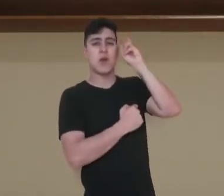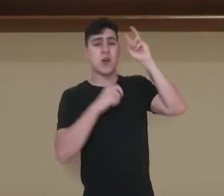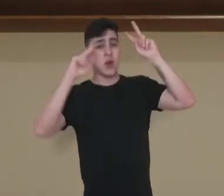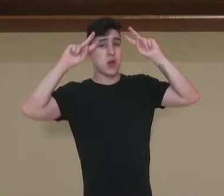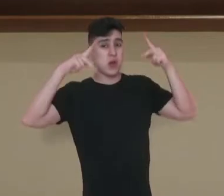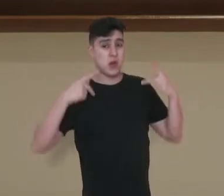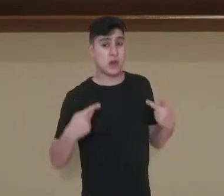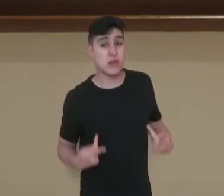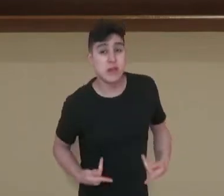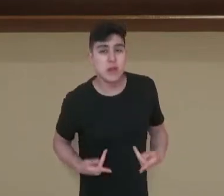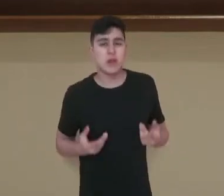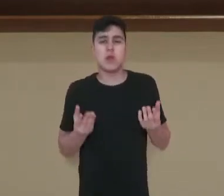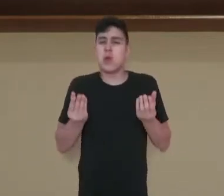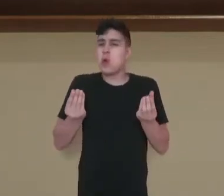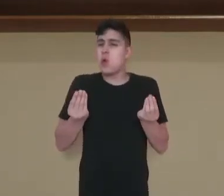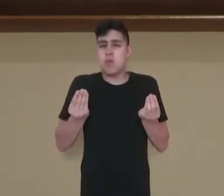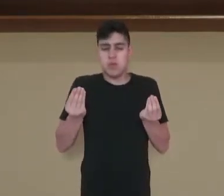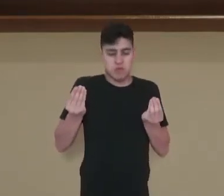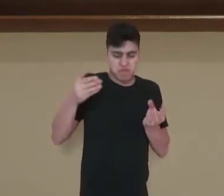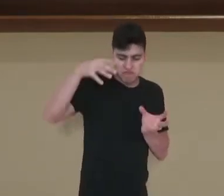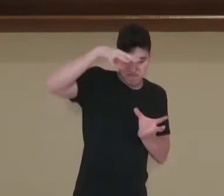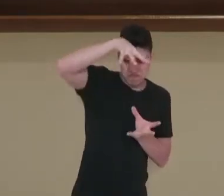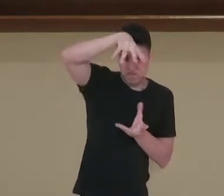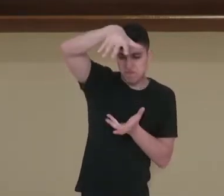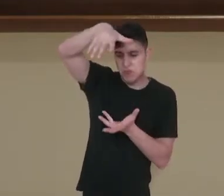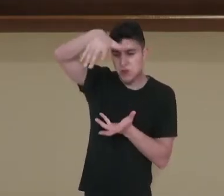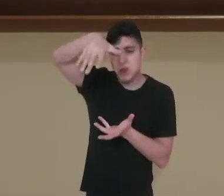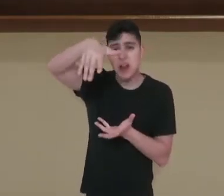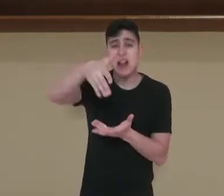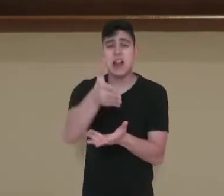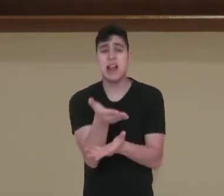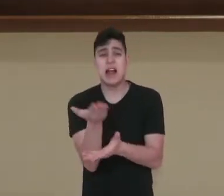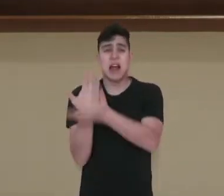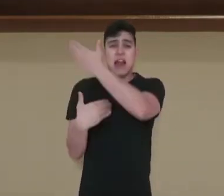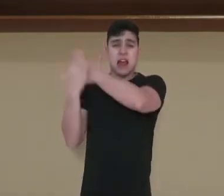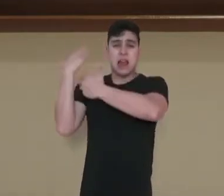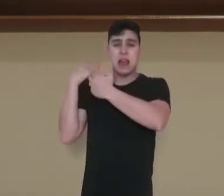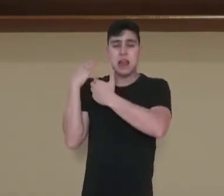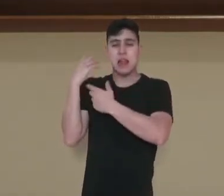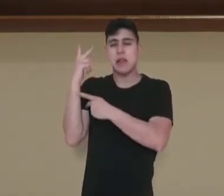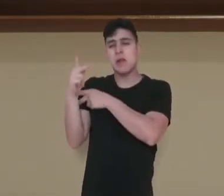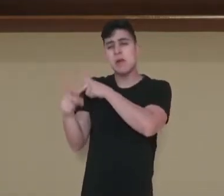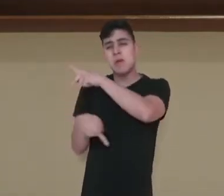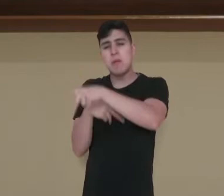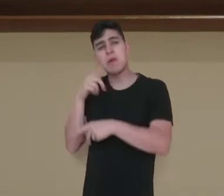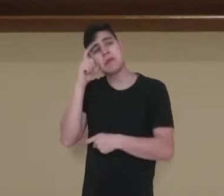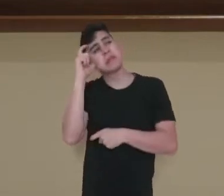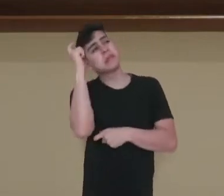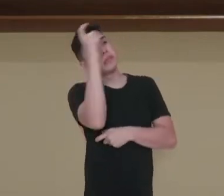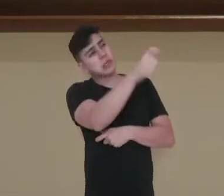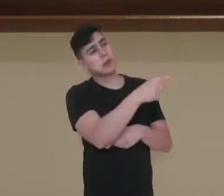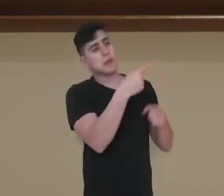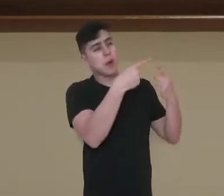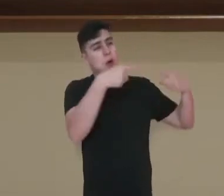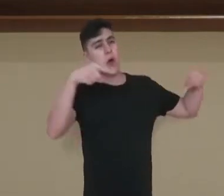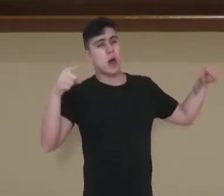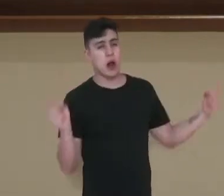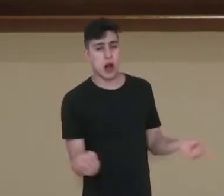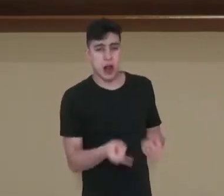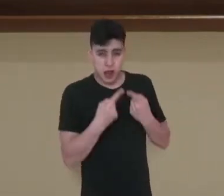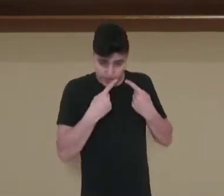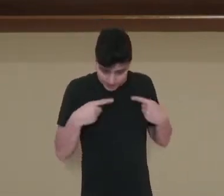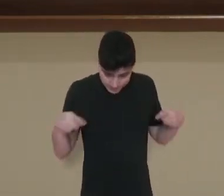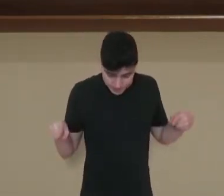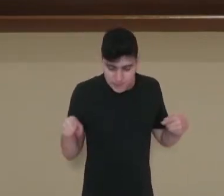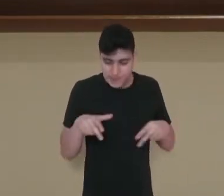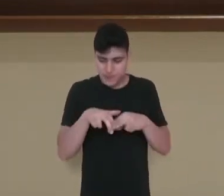na formação da humanidade. Desde os tempos primitivos, as pessoas se interessavam por música. E aí, a partir da